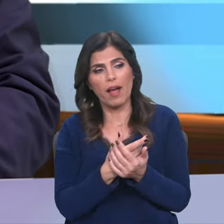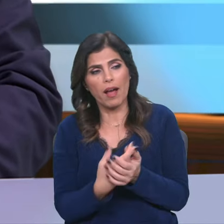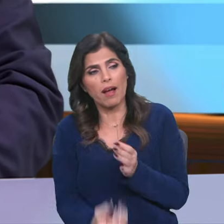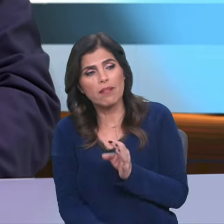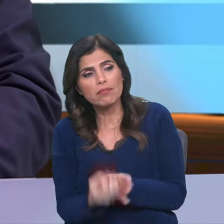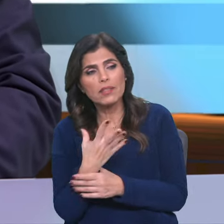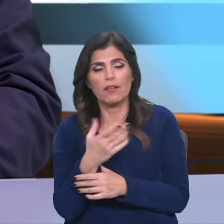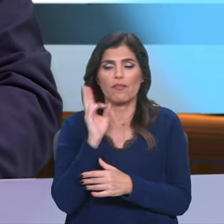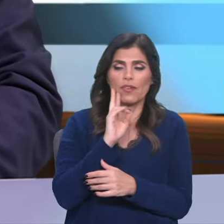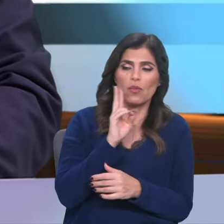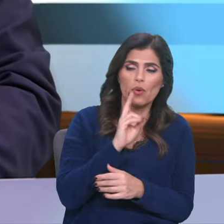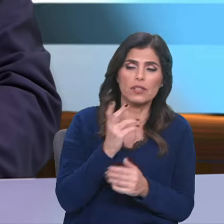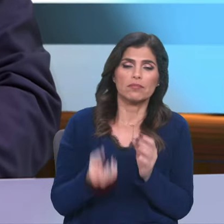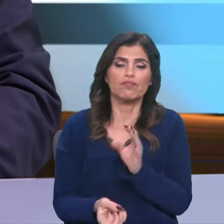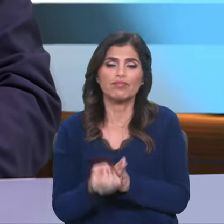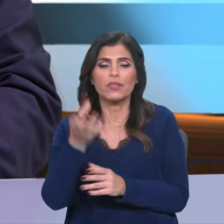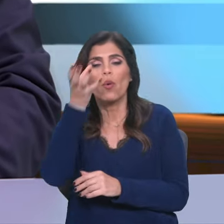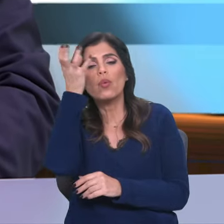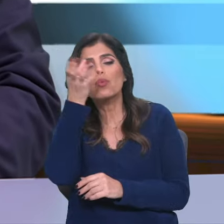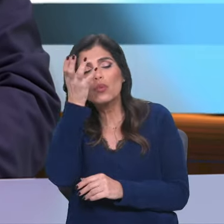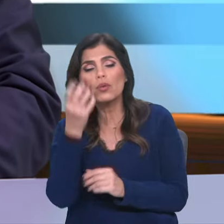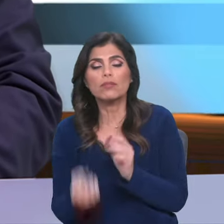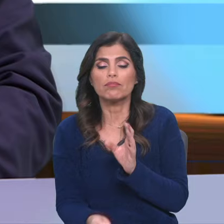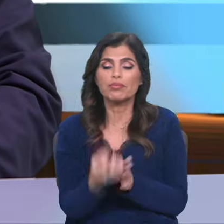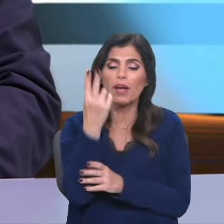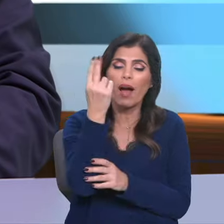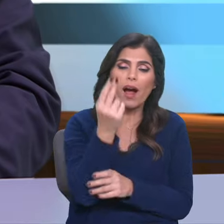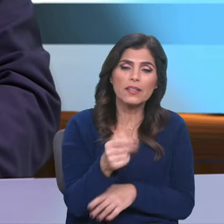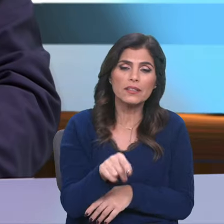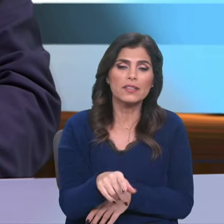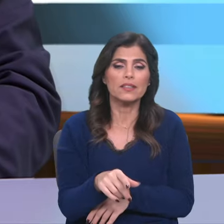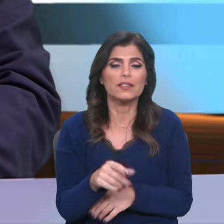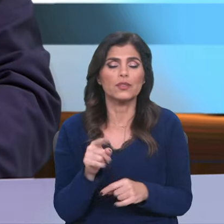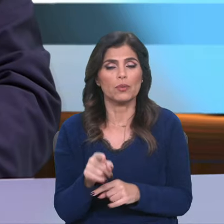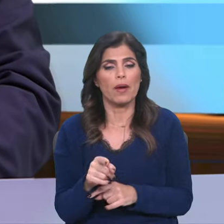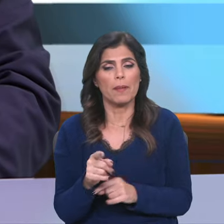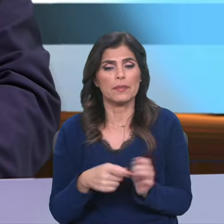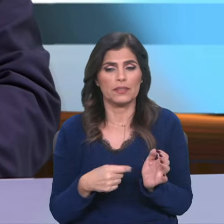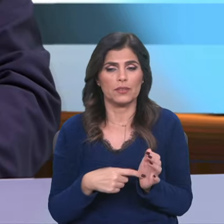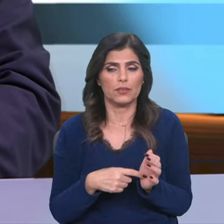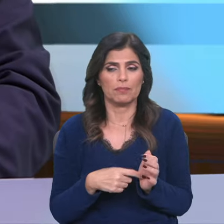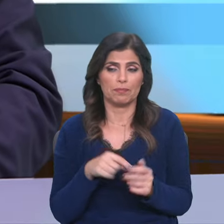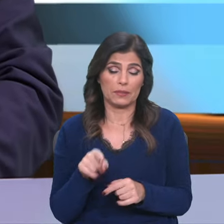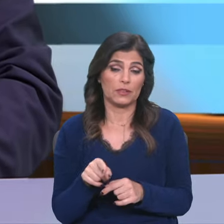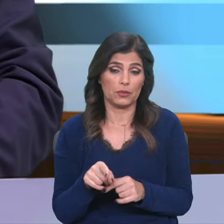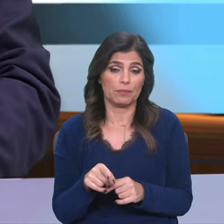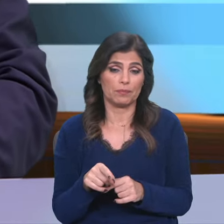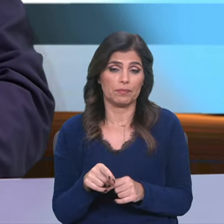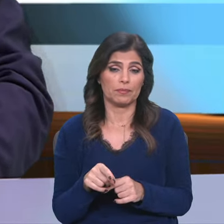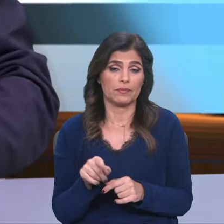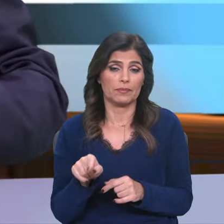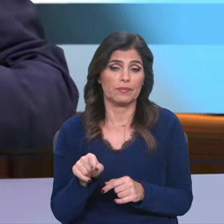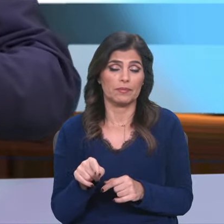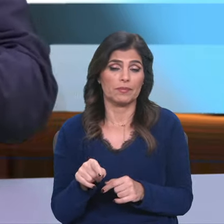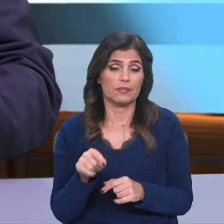valores, que gera, realmente, arte e isso é necessário. E, no fundo, este livro